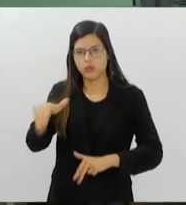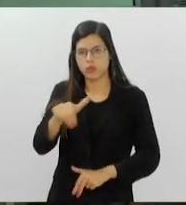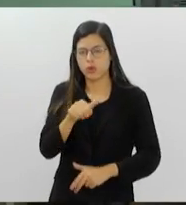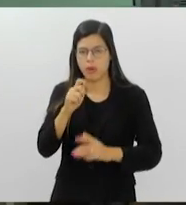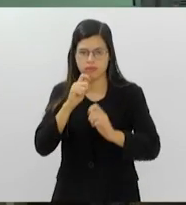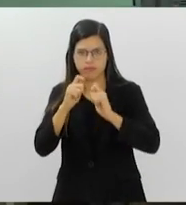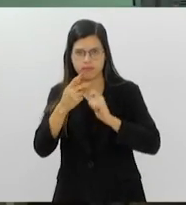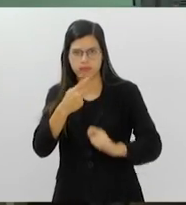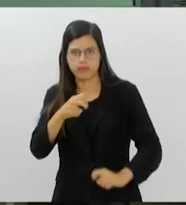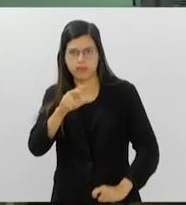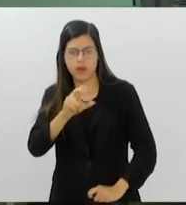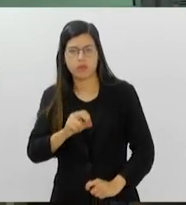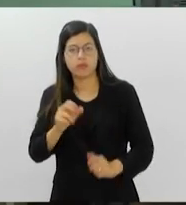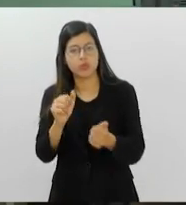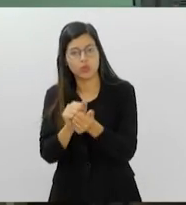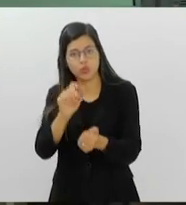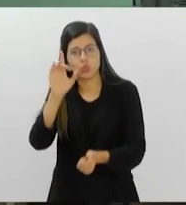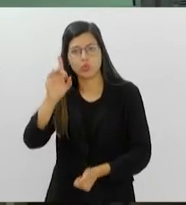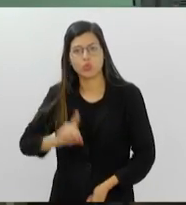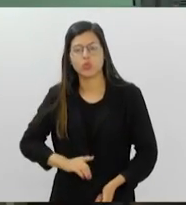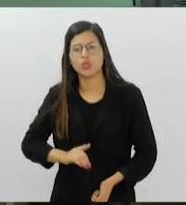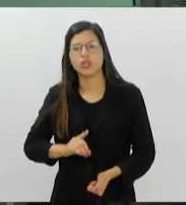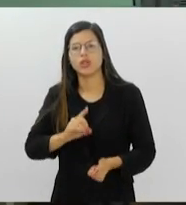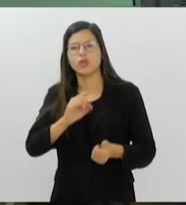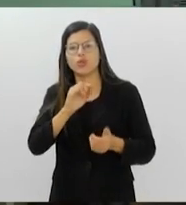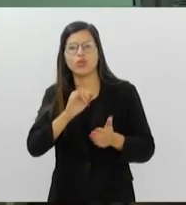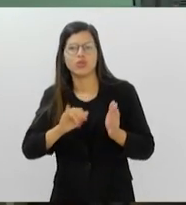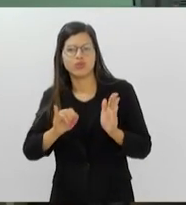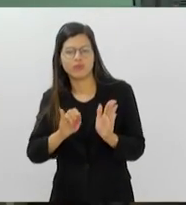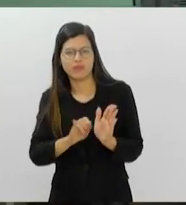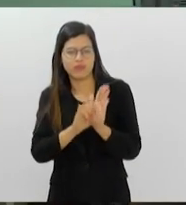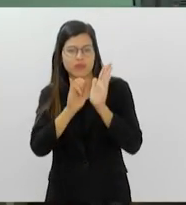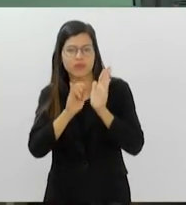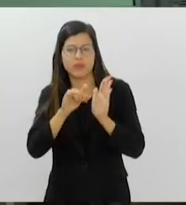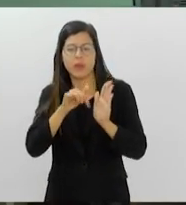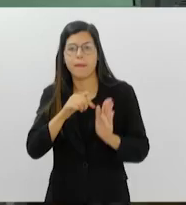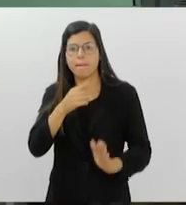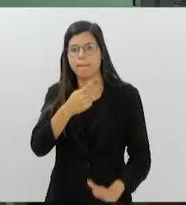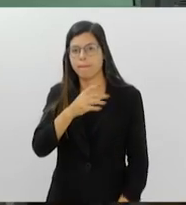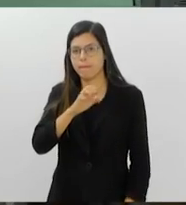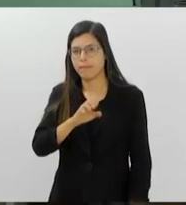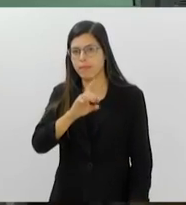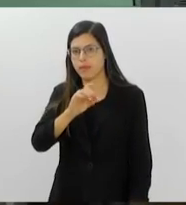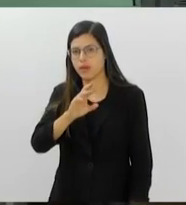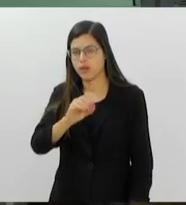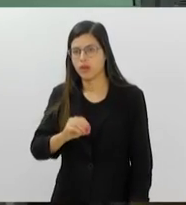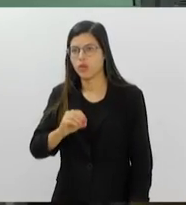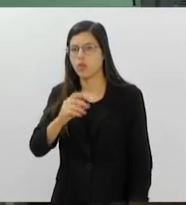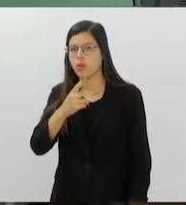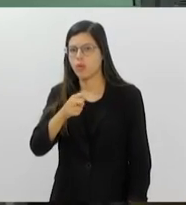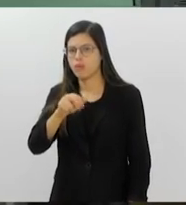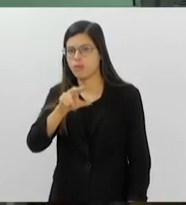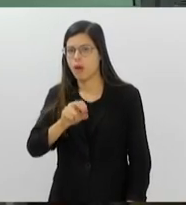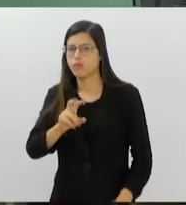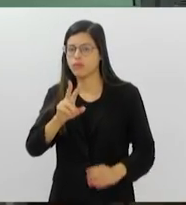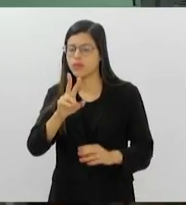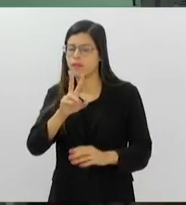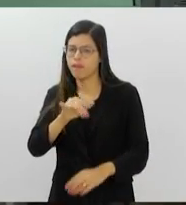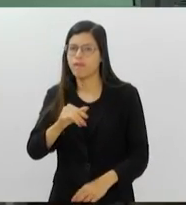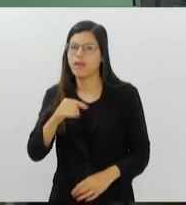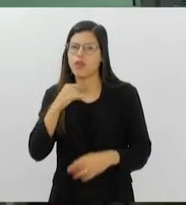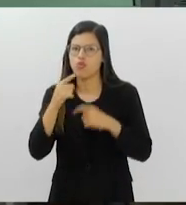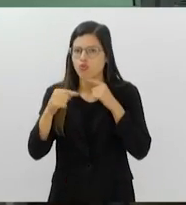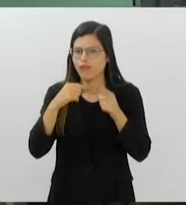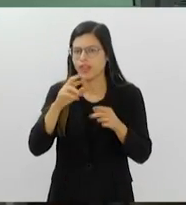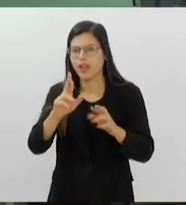que está com o diretor de identificação civil do DETRAN, Pedro Paulo Thompson, e vai tirar as dúvidas sobre a nova carteira. Bom dia,